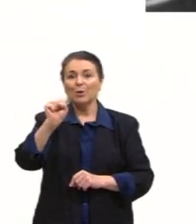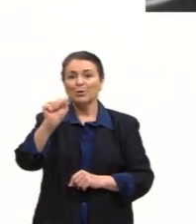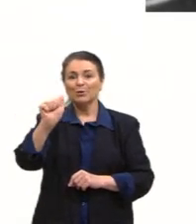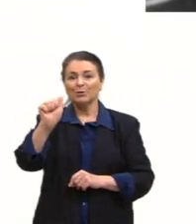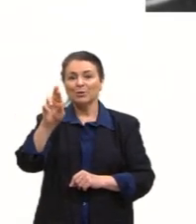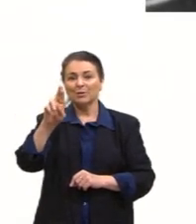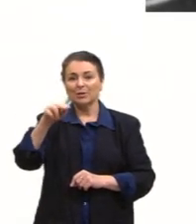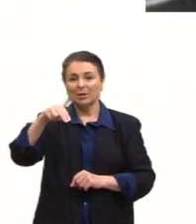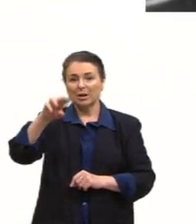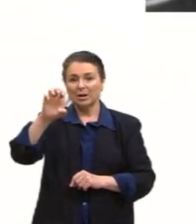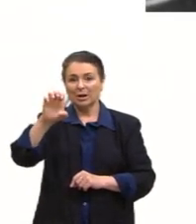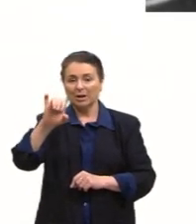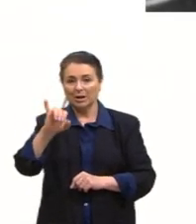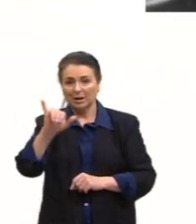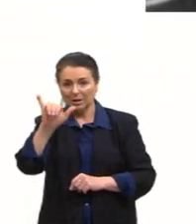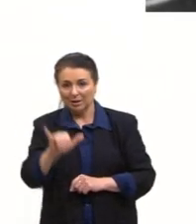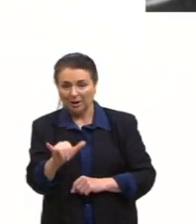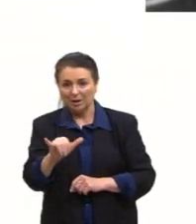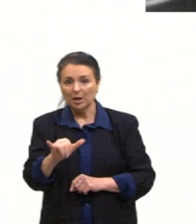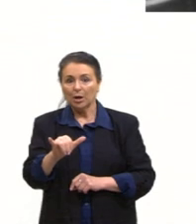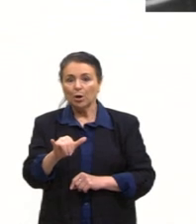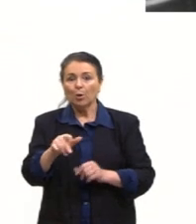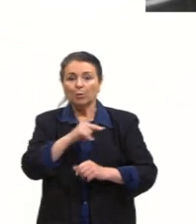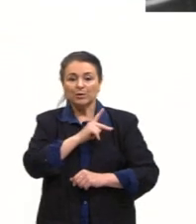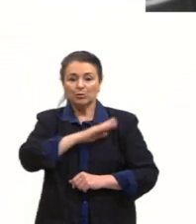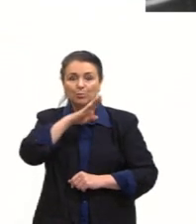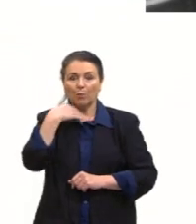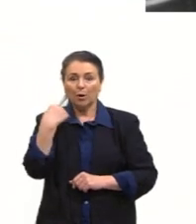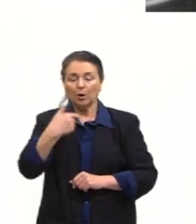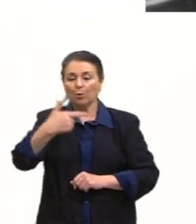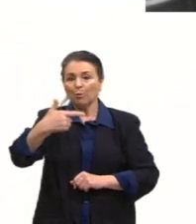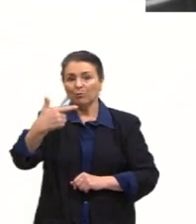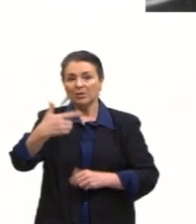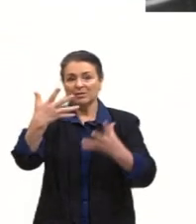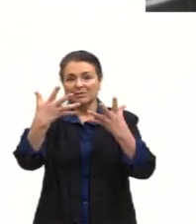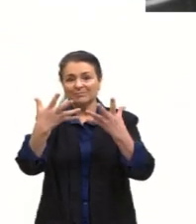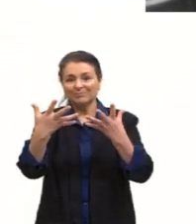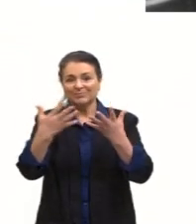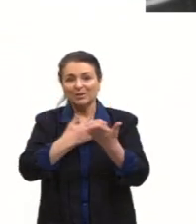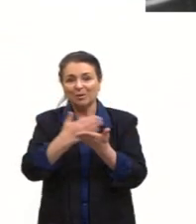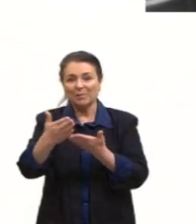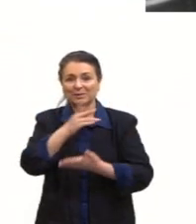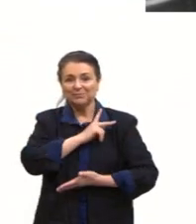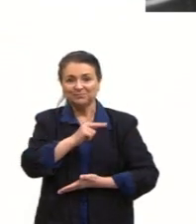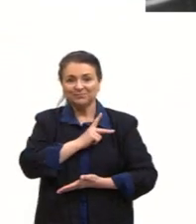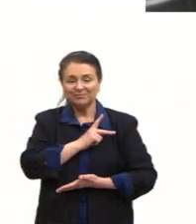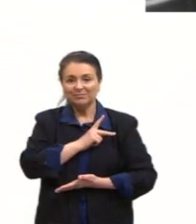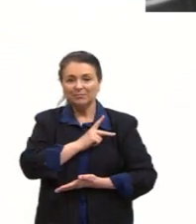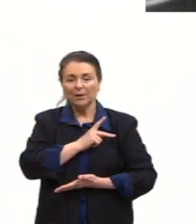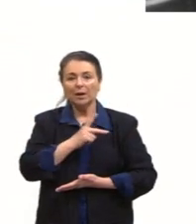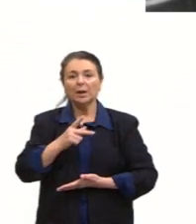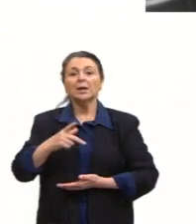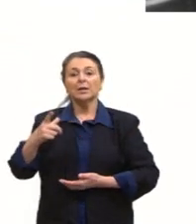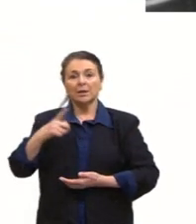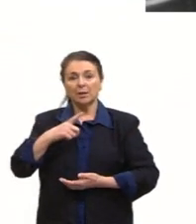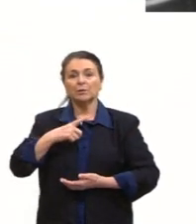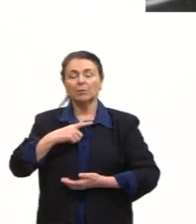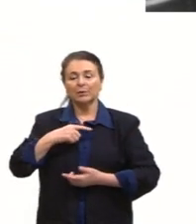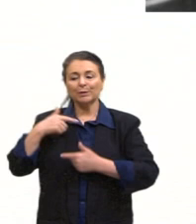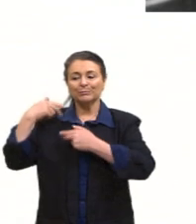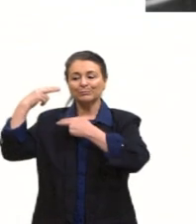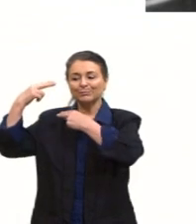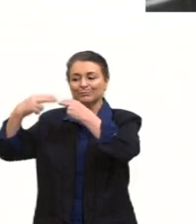acaba morrendo e o Sarney, o vice-presidente, assume. E eles vão ter que lidar exatamente com essa herança do